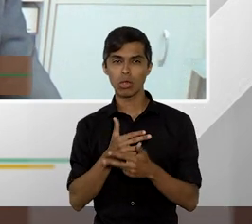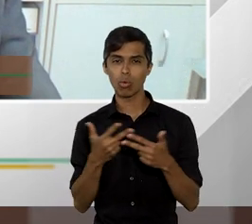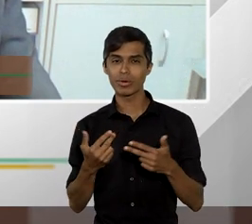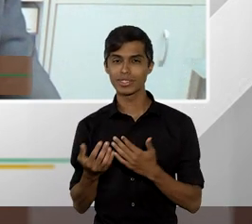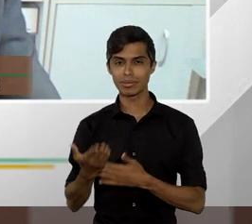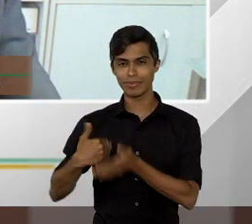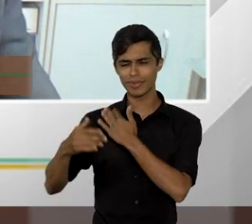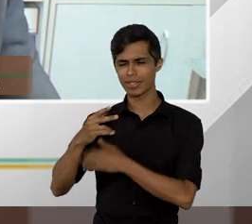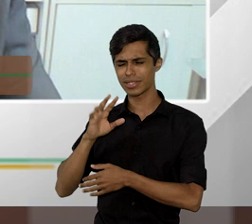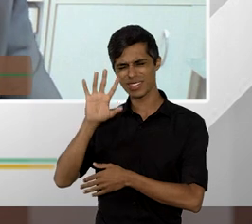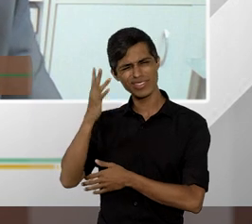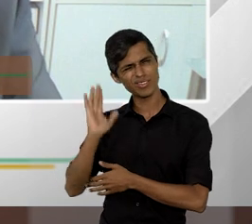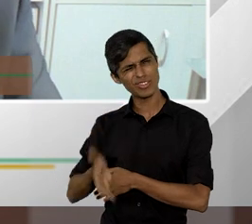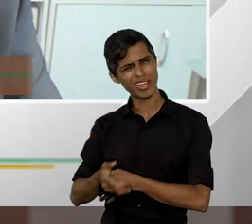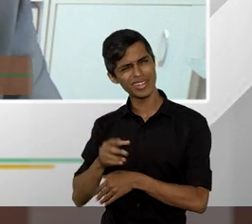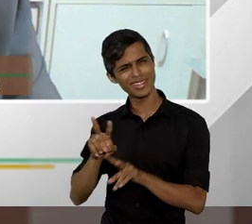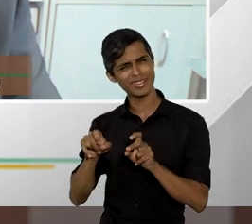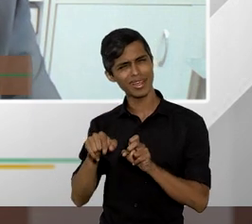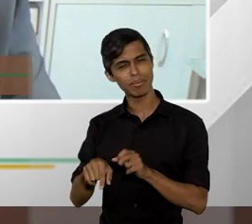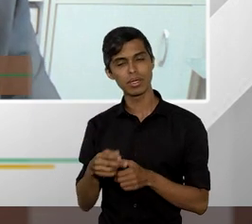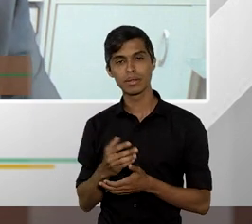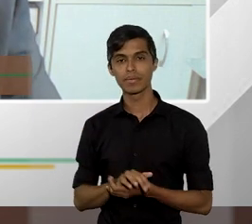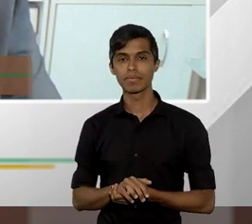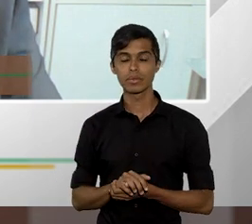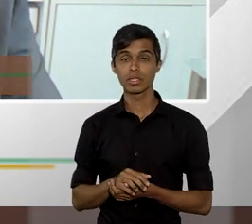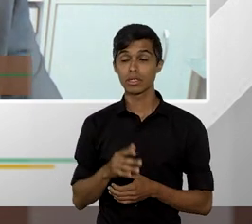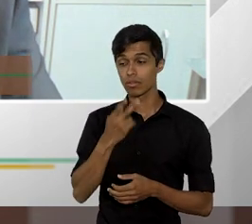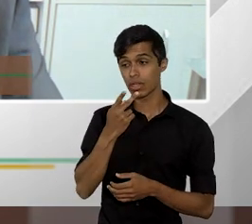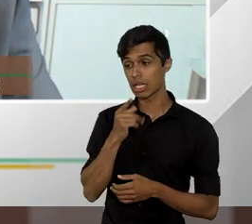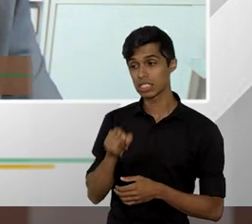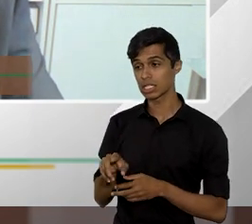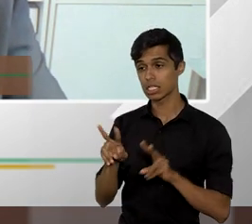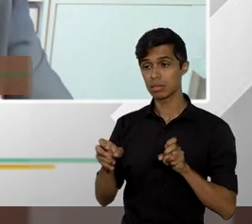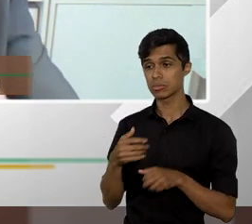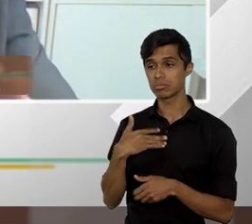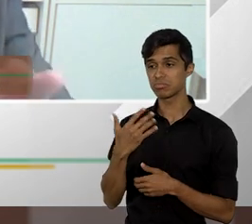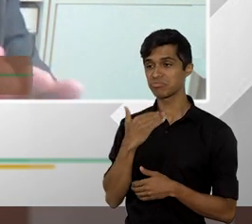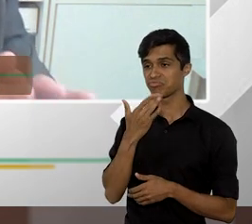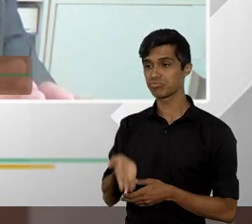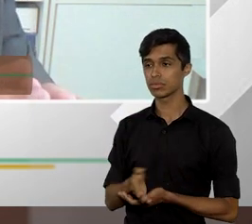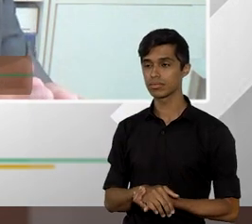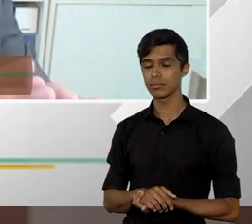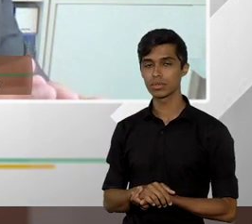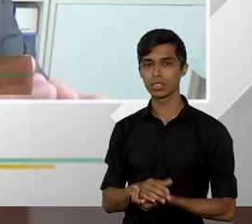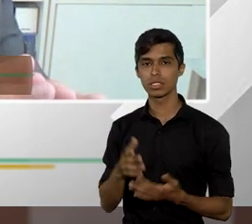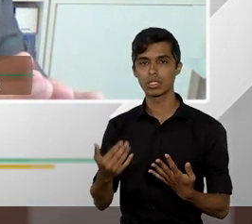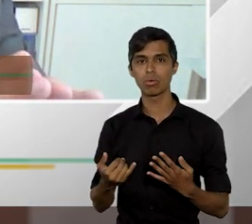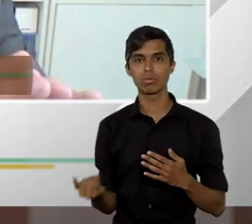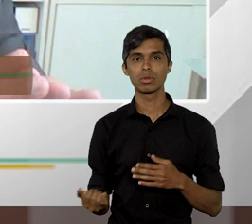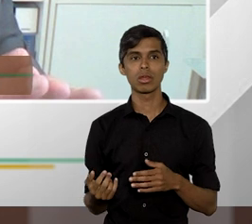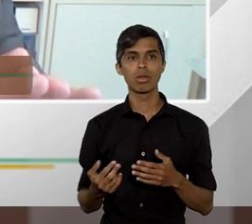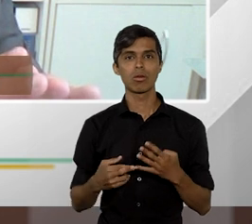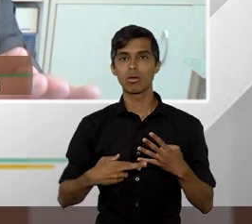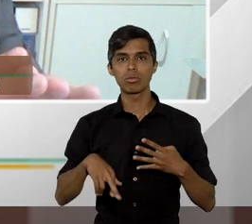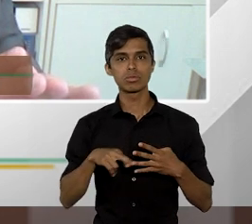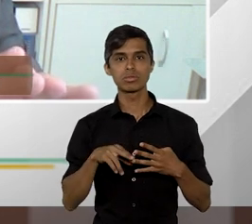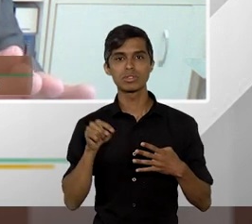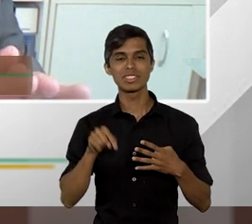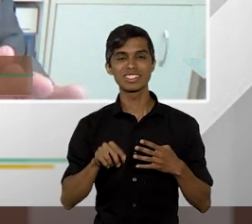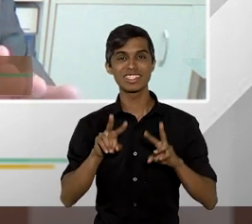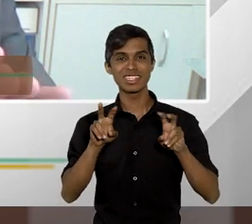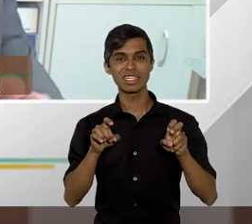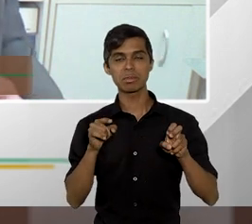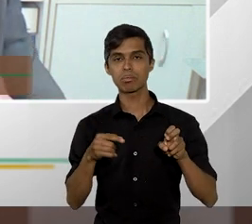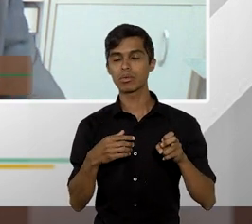dar uma resposta única para dizer por exemplo que esse tema não tem relevância e a partir de então não sobem mais recursos sobre aquele assunto